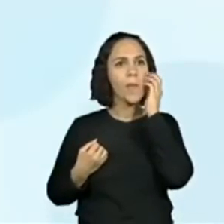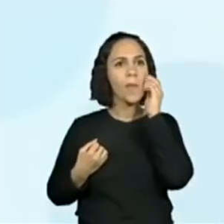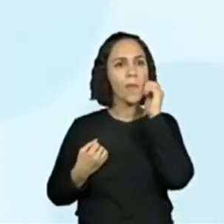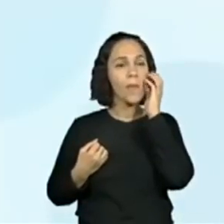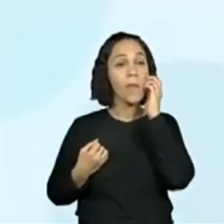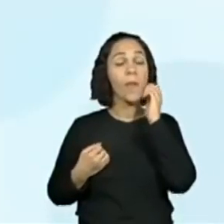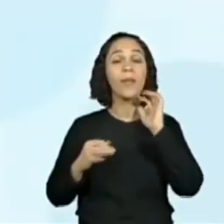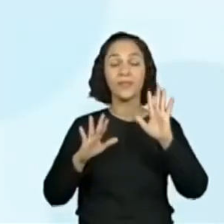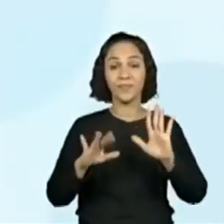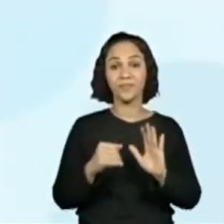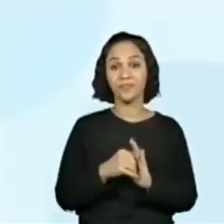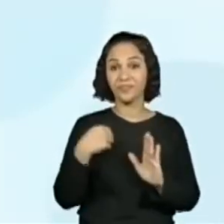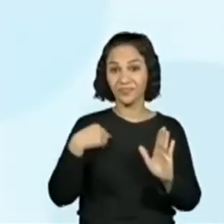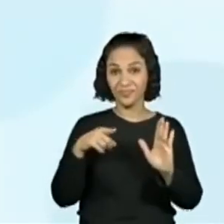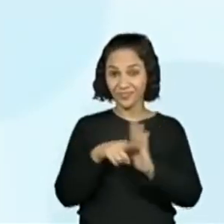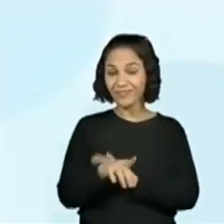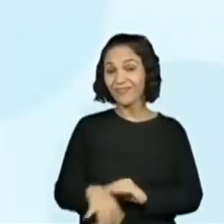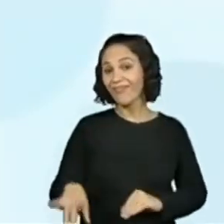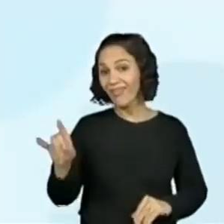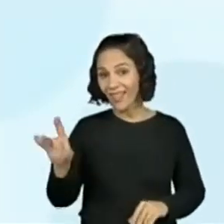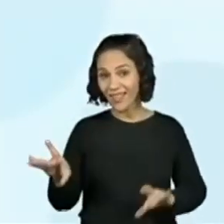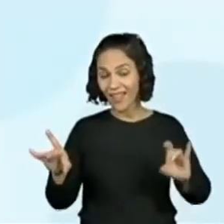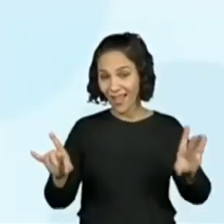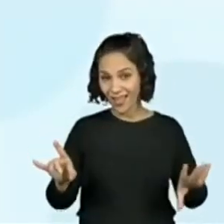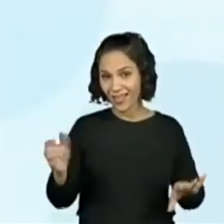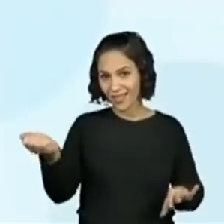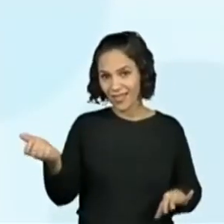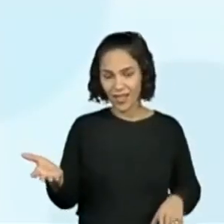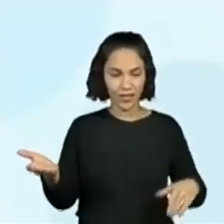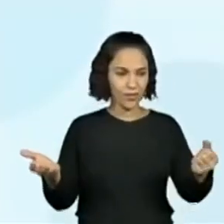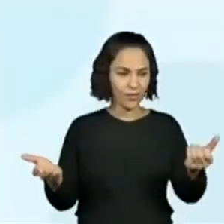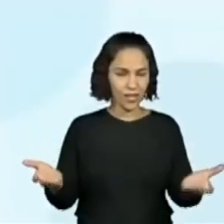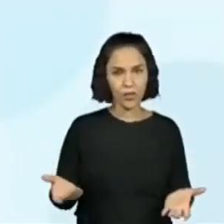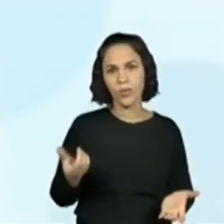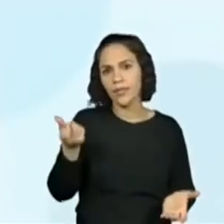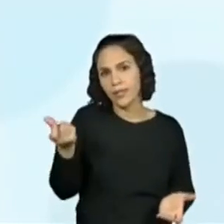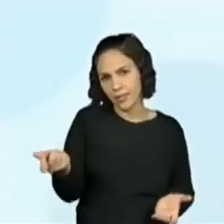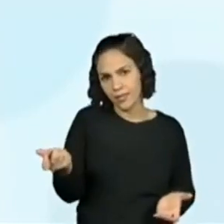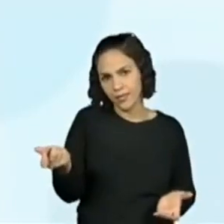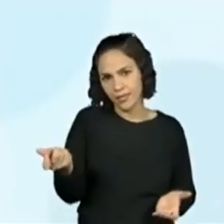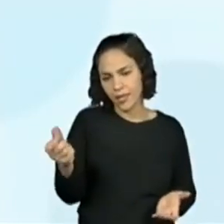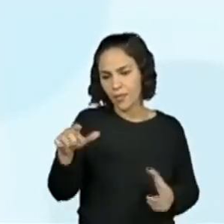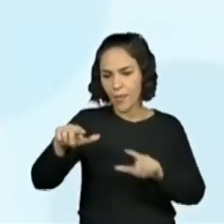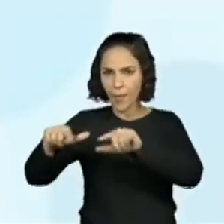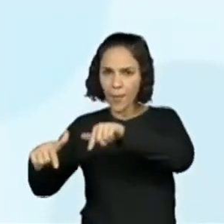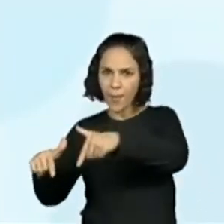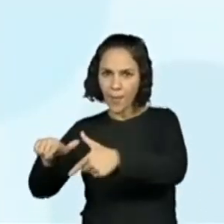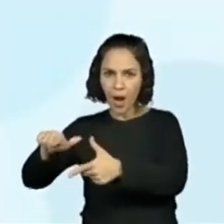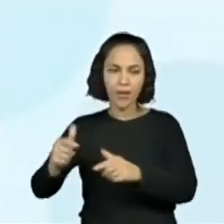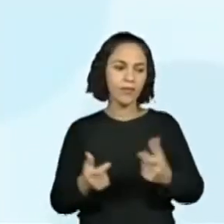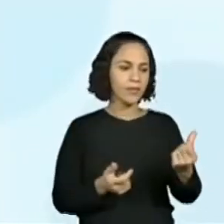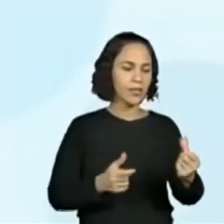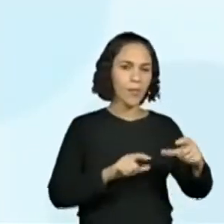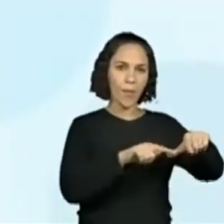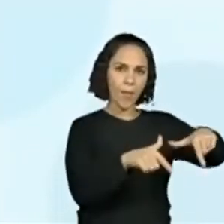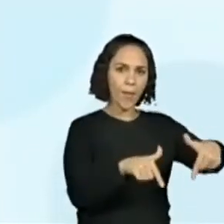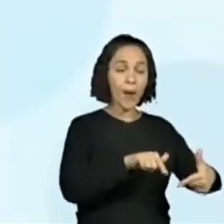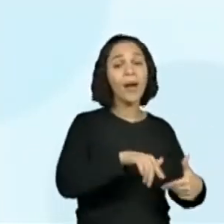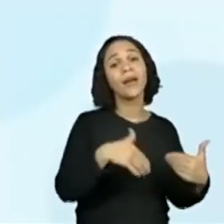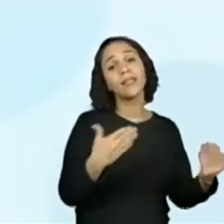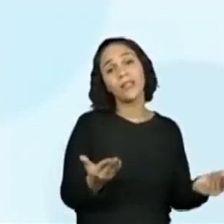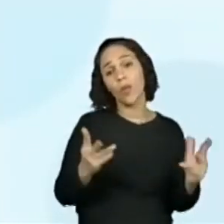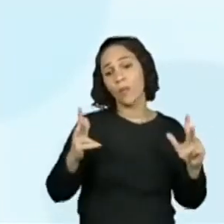Se cada dado tem seis números, só existem seis maneiras de os dados saírem com números